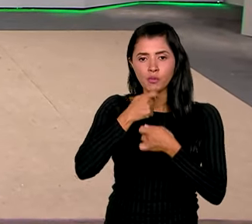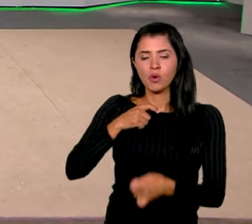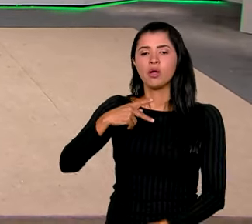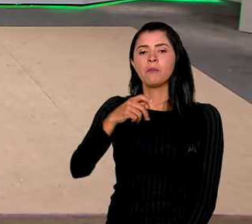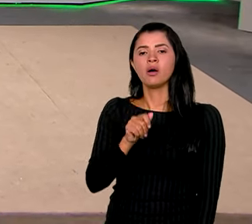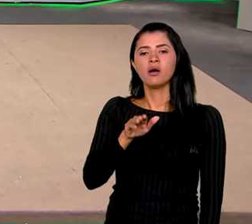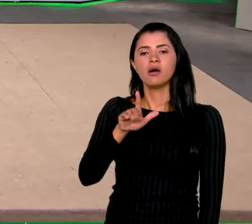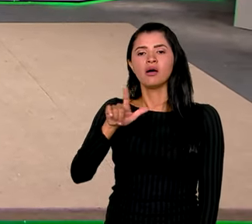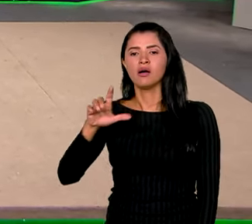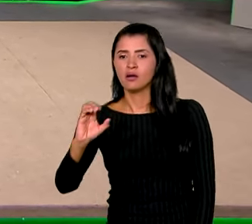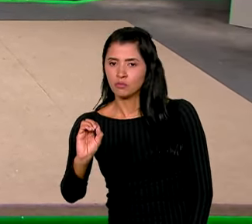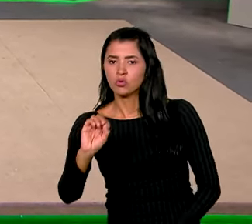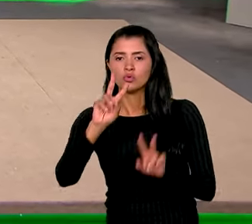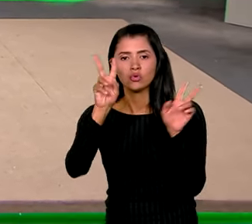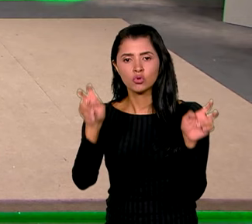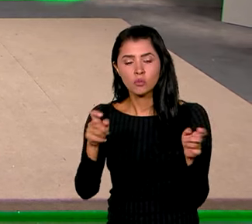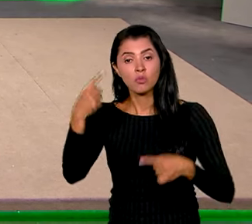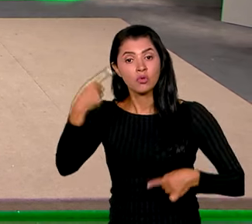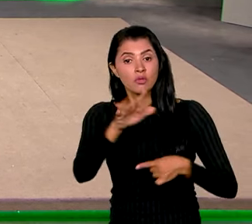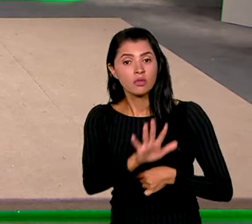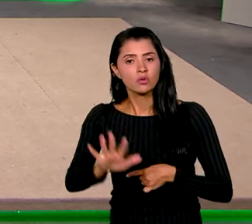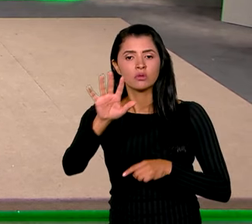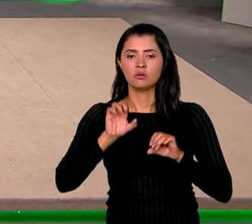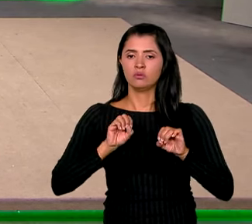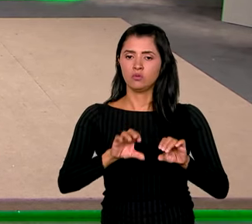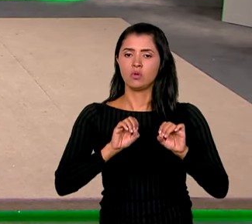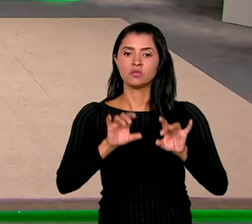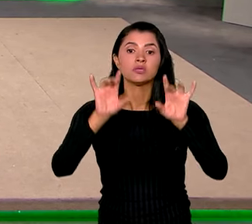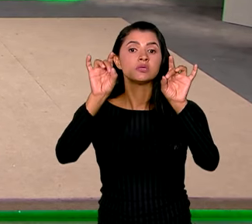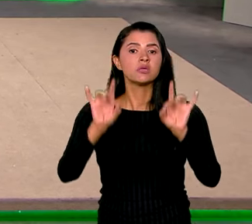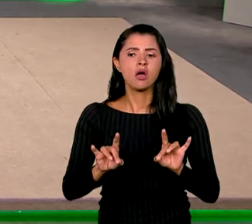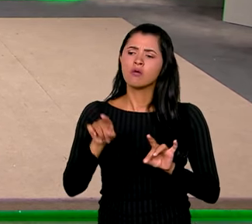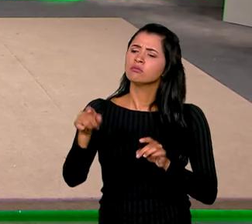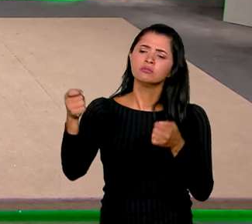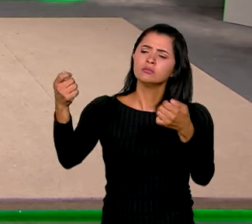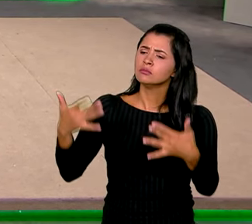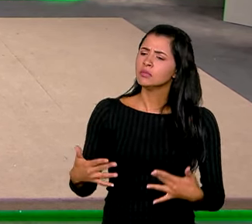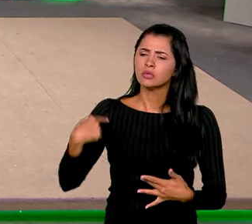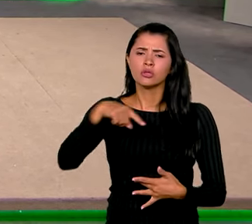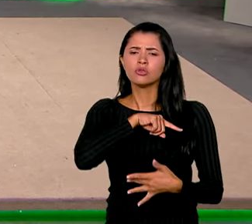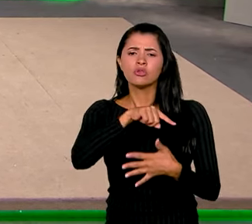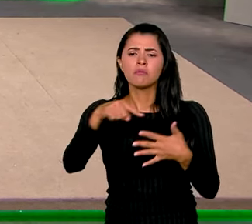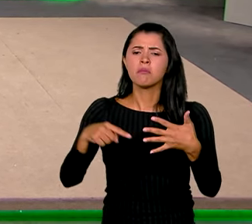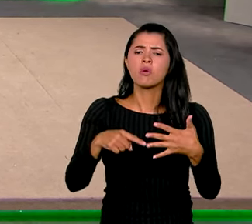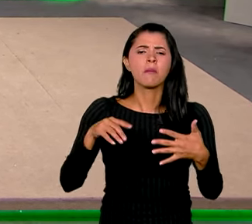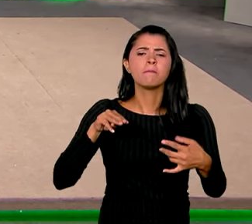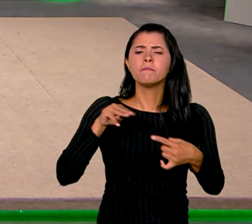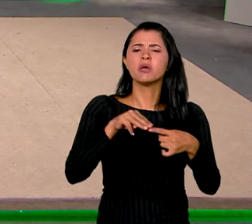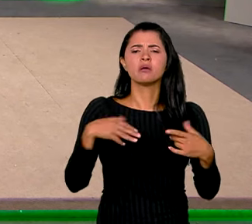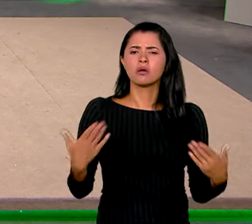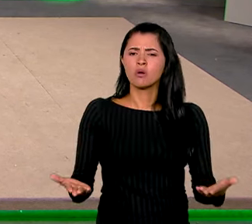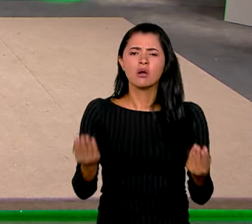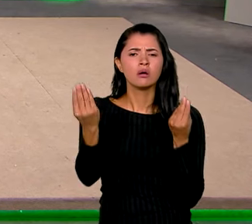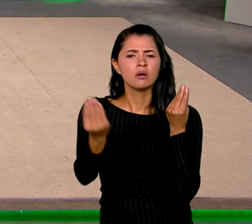Mundin sobre a Política Nacional de Educação Especial. Pablo, conta pra gente quais são as metas dessa política e